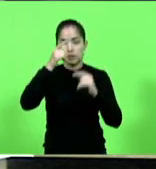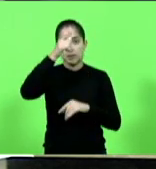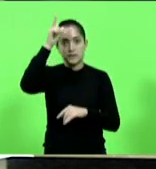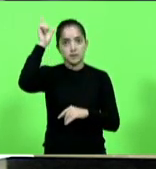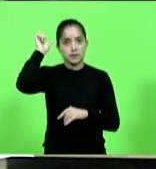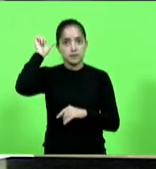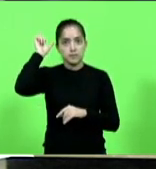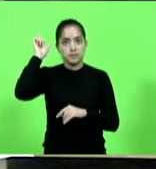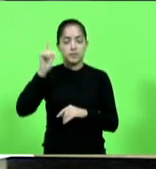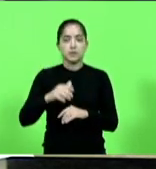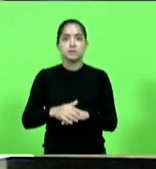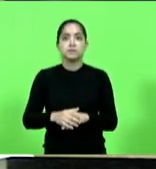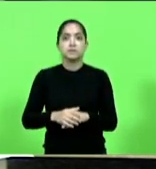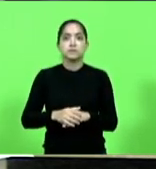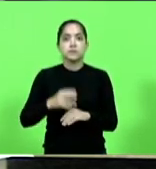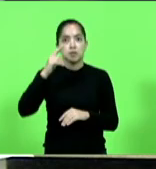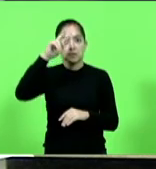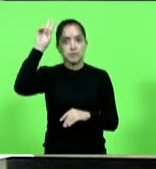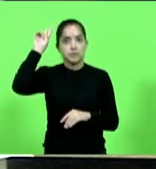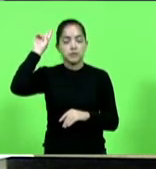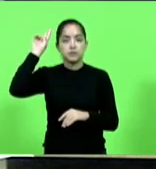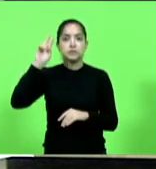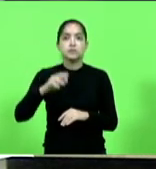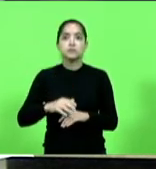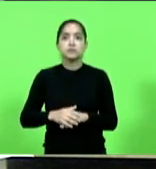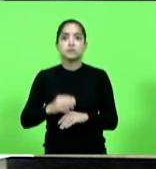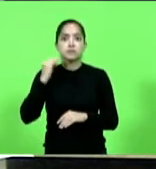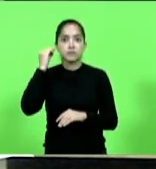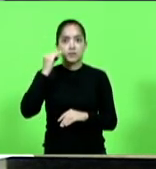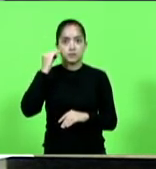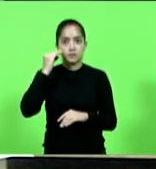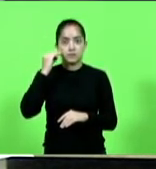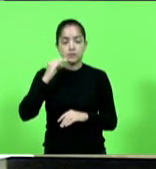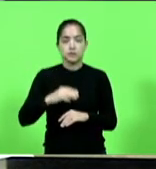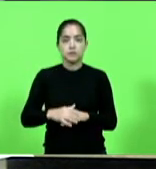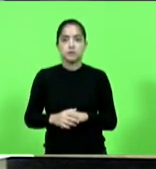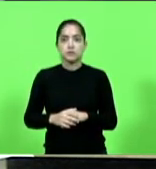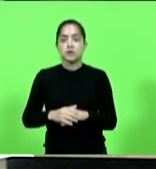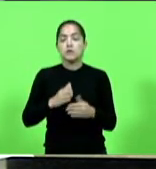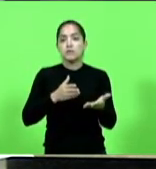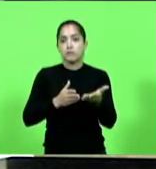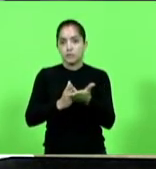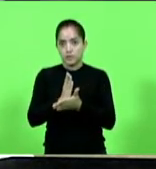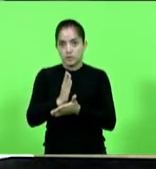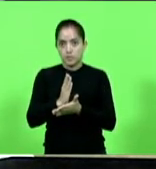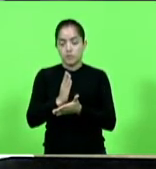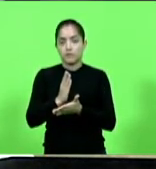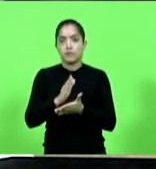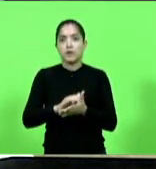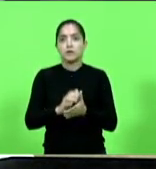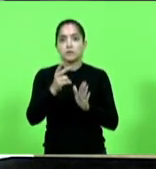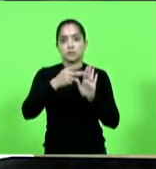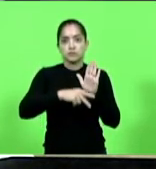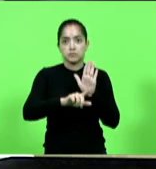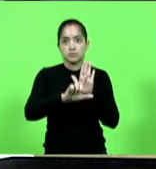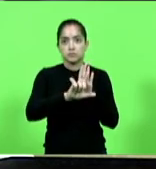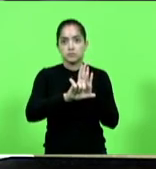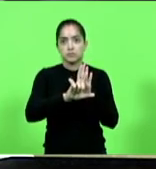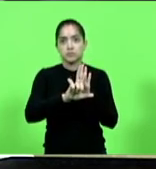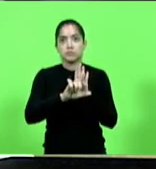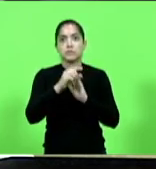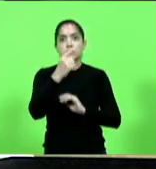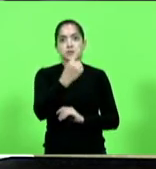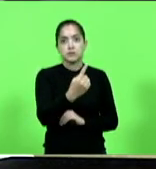Lima, doutor Vicente Caropreso e Márcio Machado, foi aprovado em turno único o projeto de lei nº